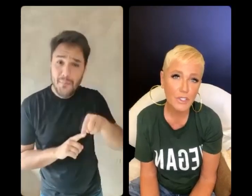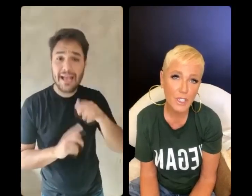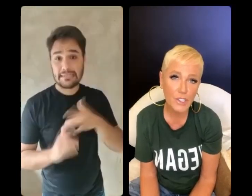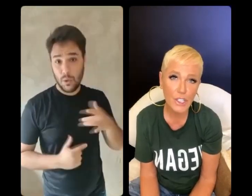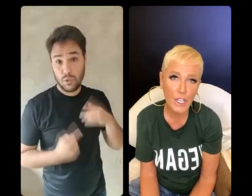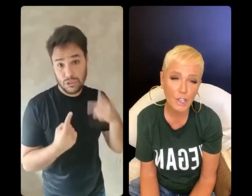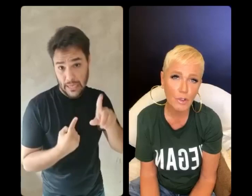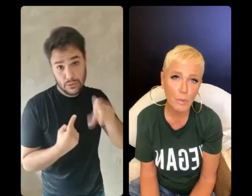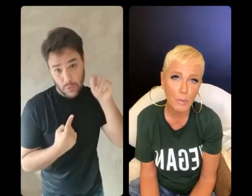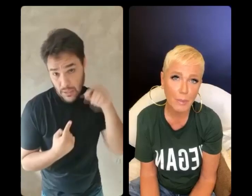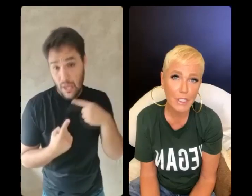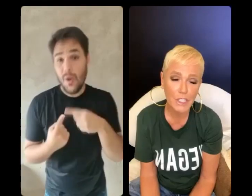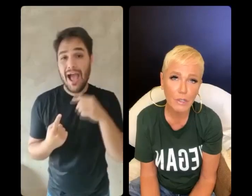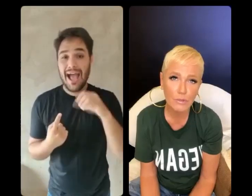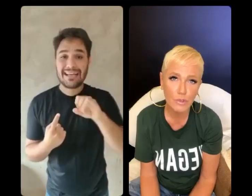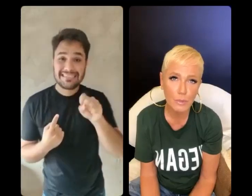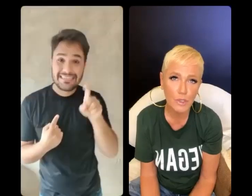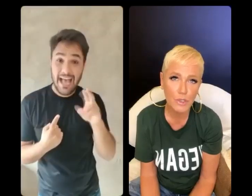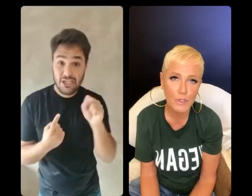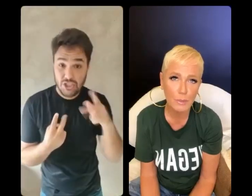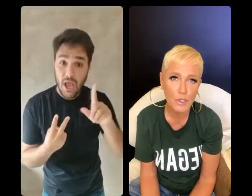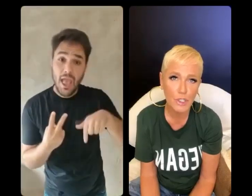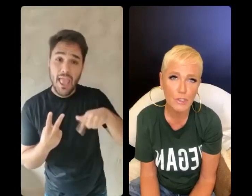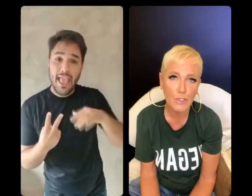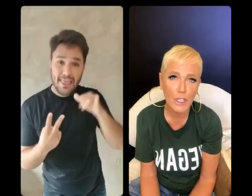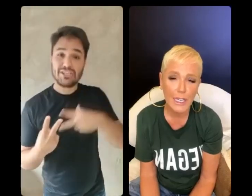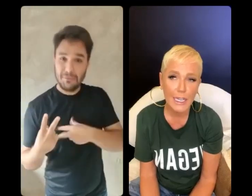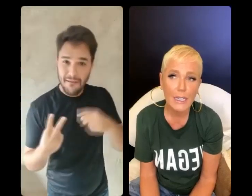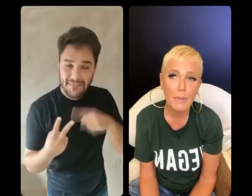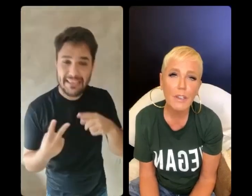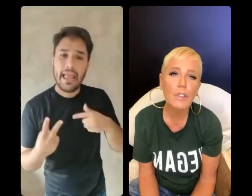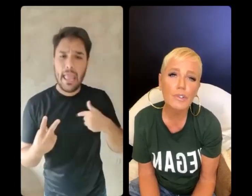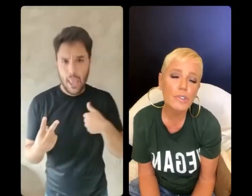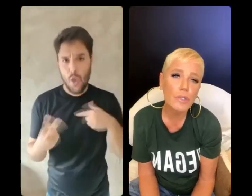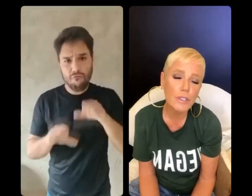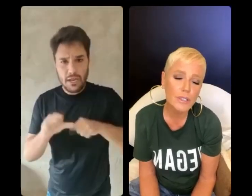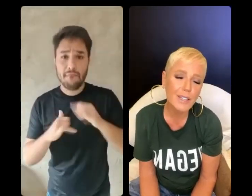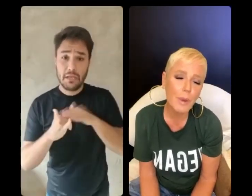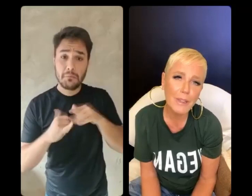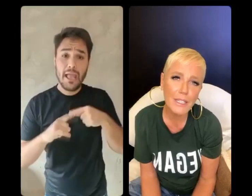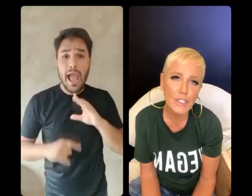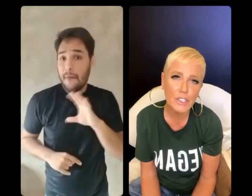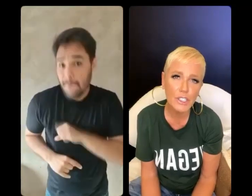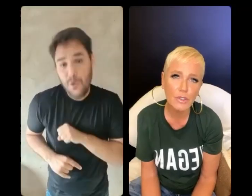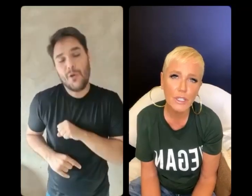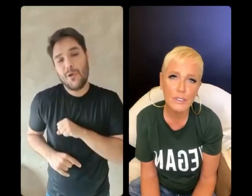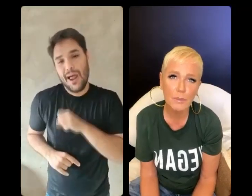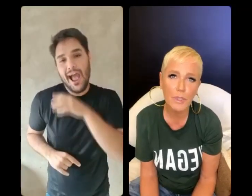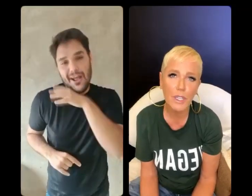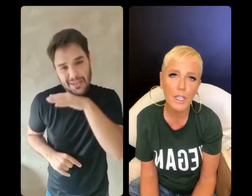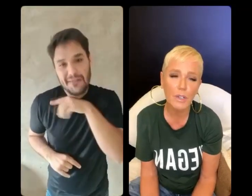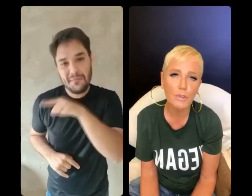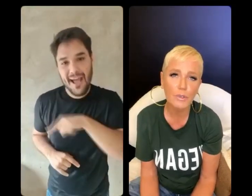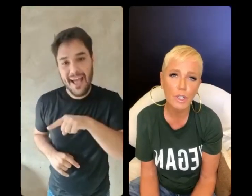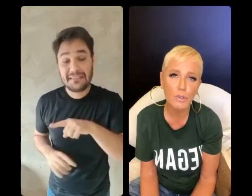foi por causa de energia, eu fui por paixão dos bichos que eu sempre tive. E também eu digo que tem uma pitadinha de ignorância,